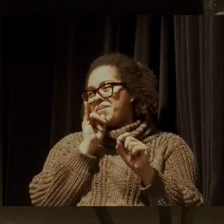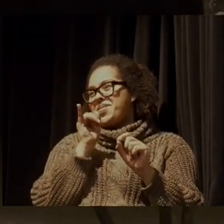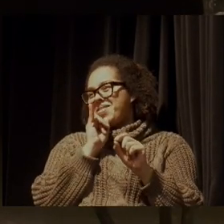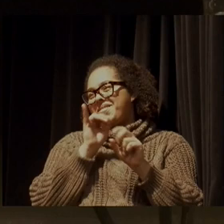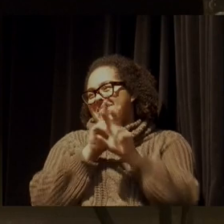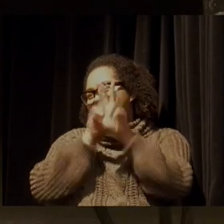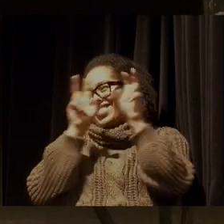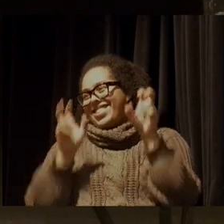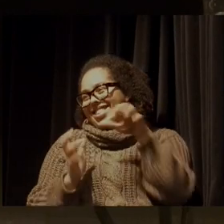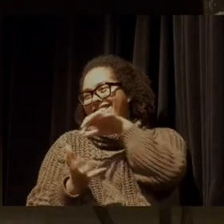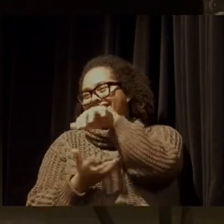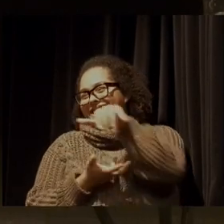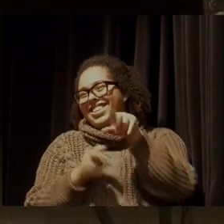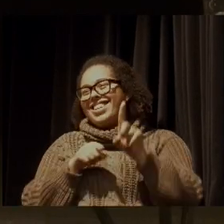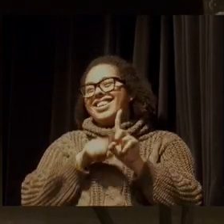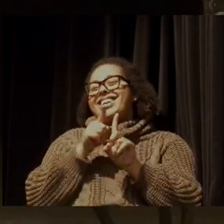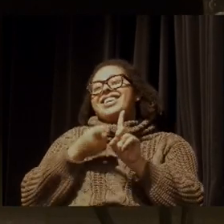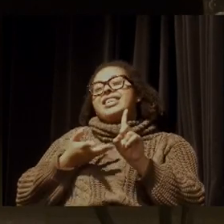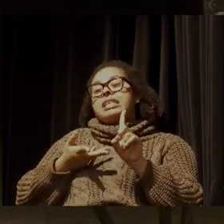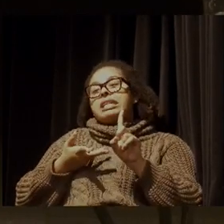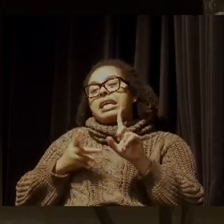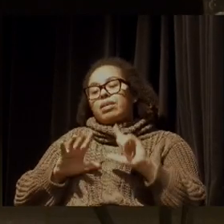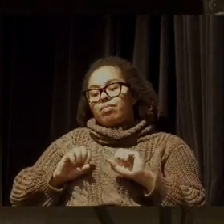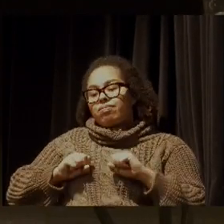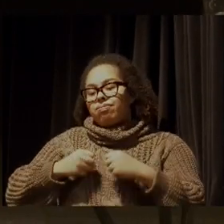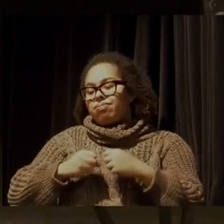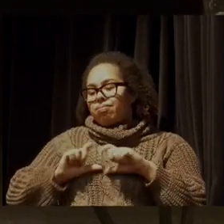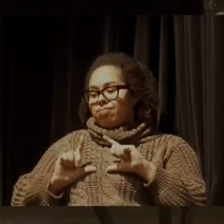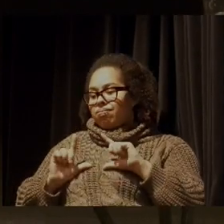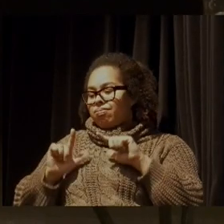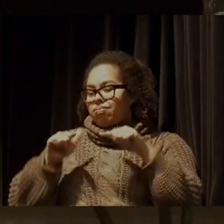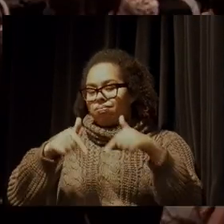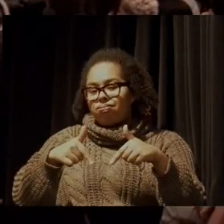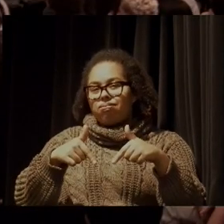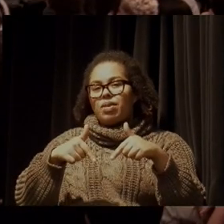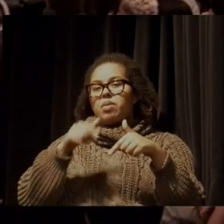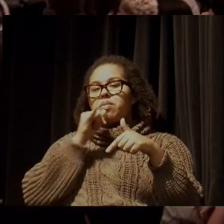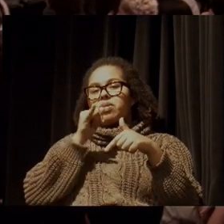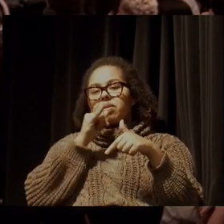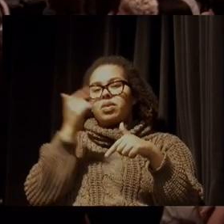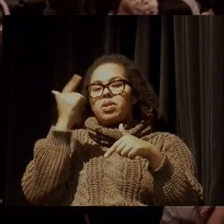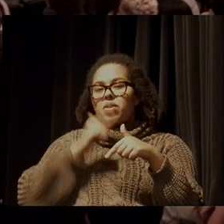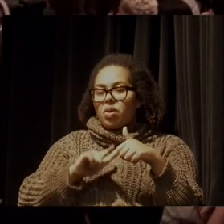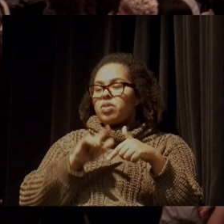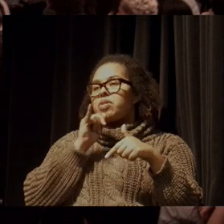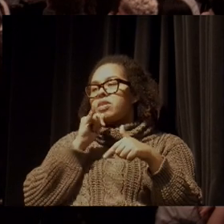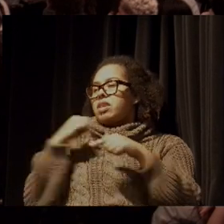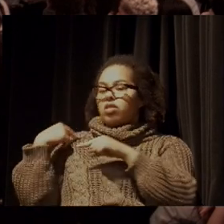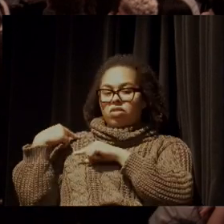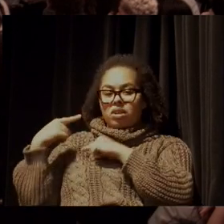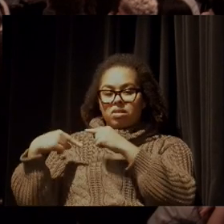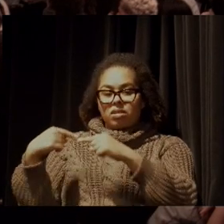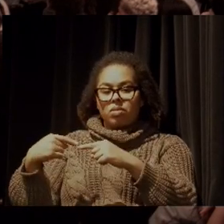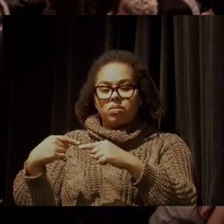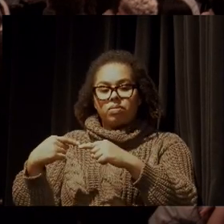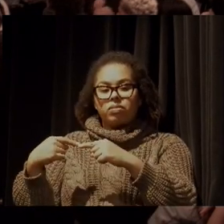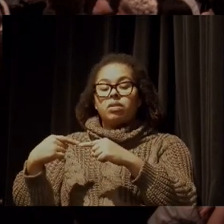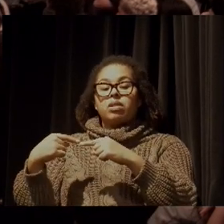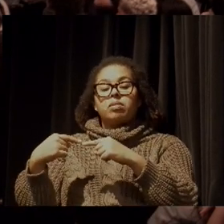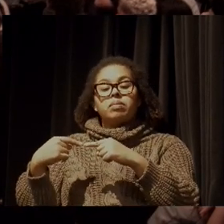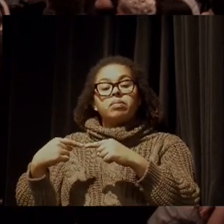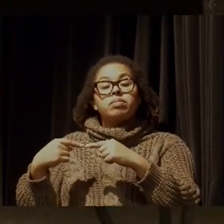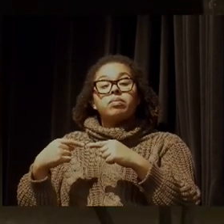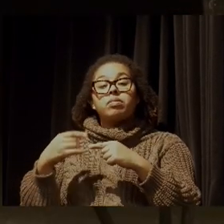mas também acelerar as ações que têm que ser feitas para cumprir o desafio da nossa geração. E aqui,